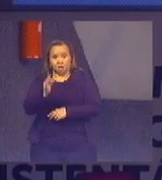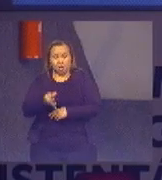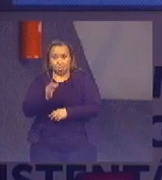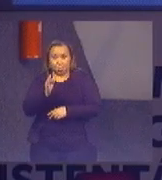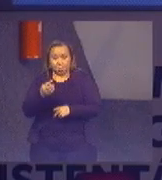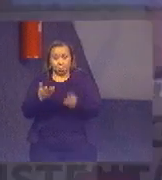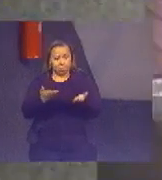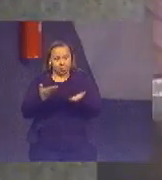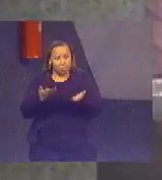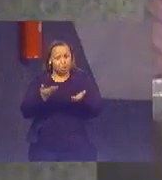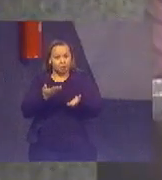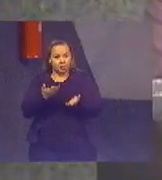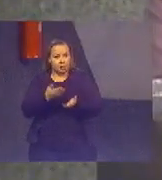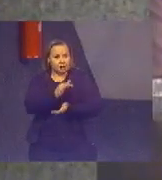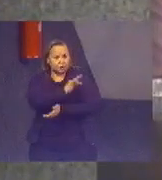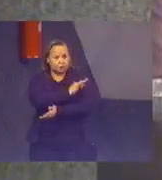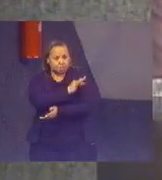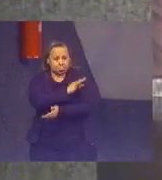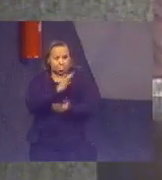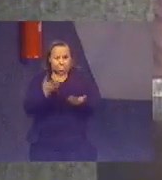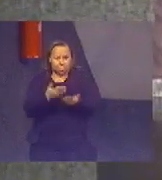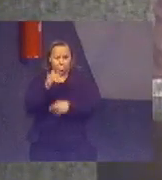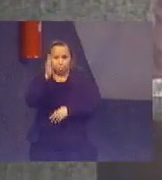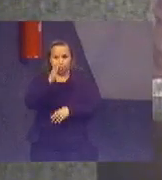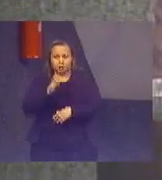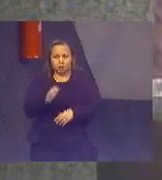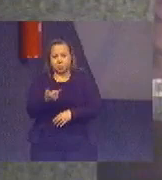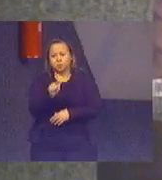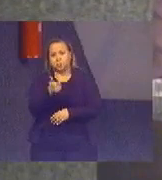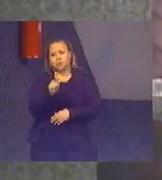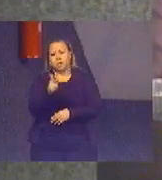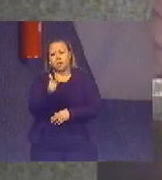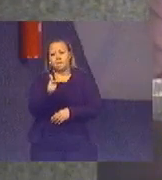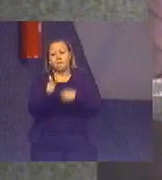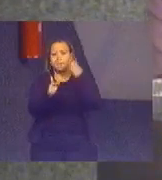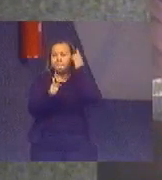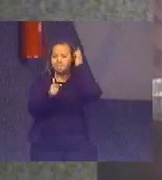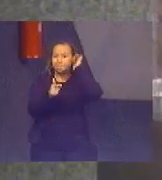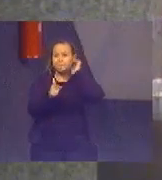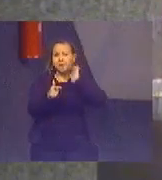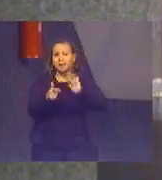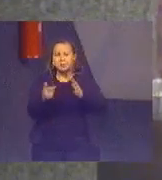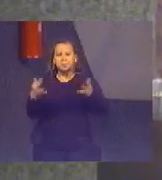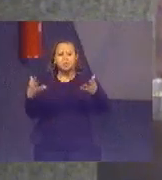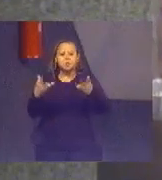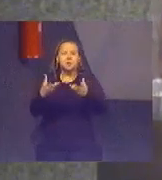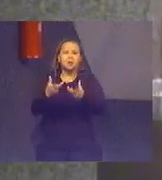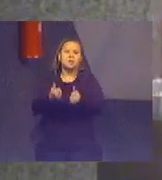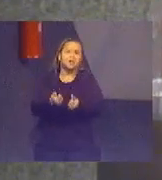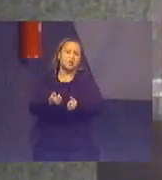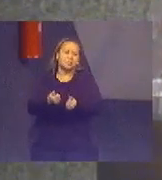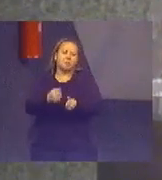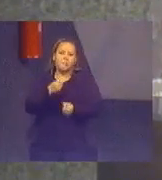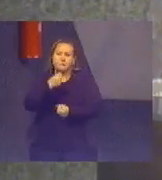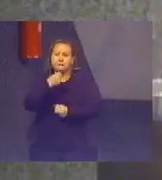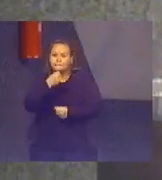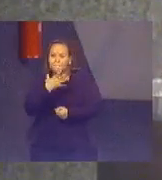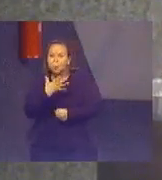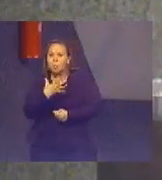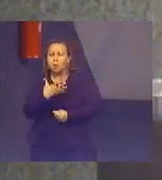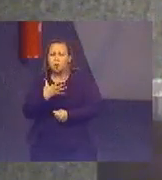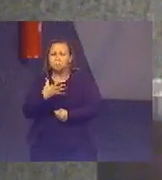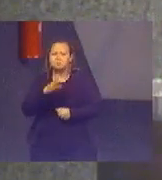técnica hoje, no Brasil, não há uma qualificação abrangente quanto às